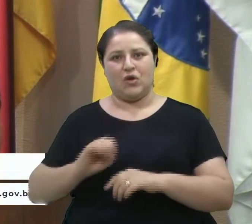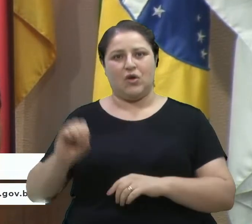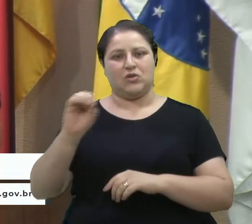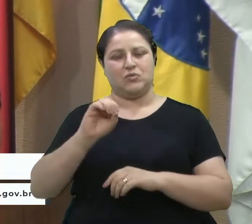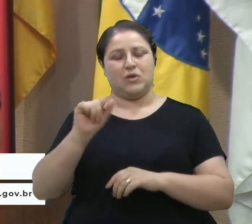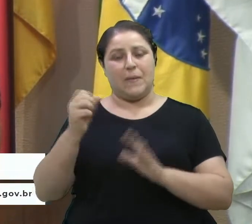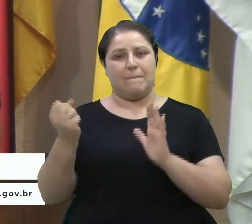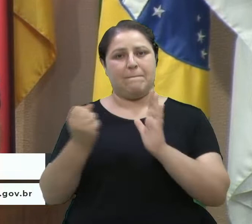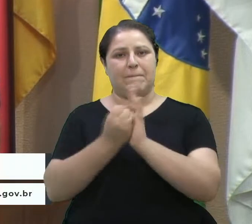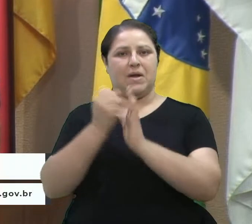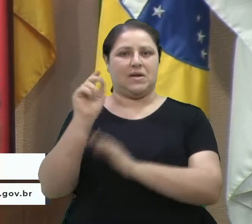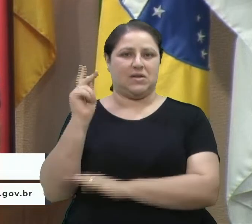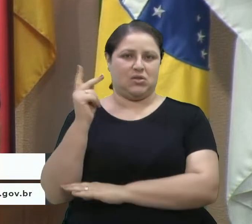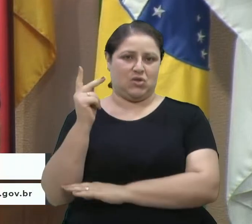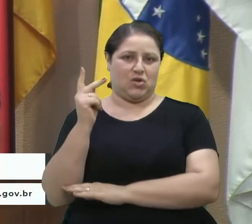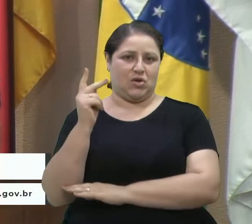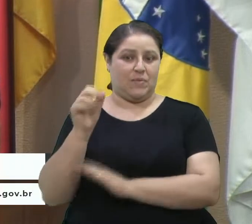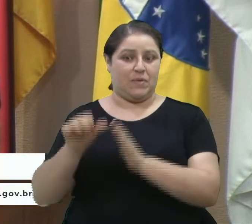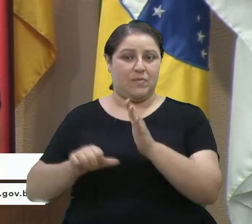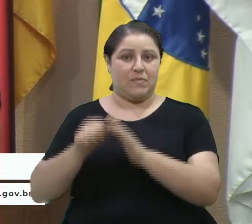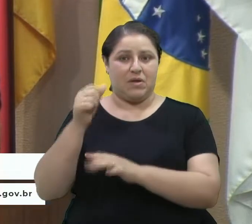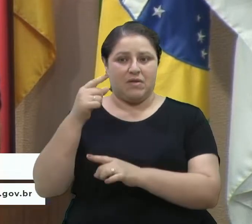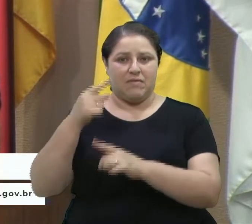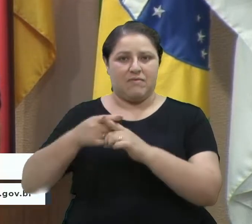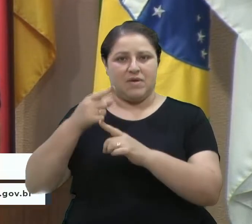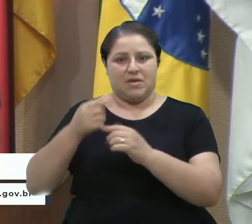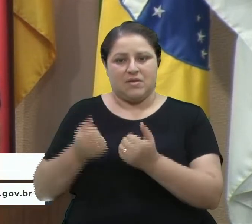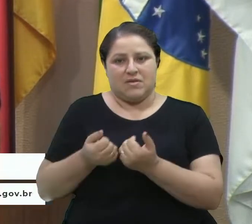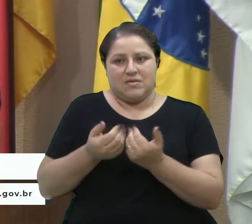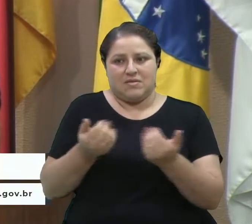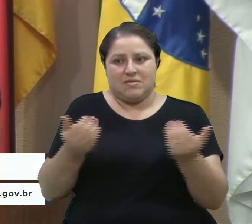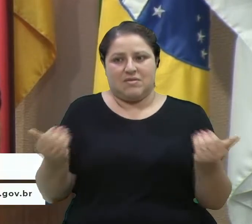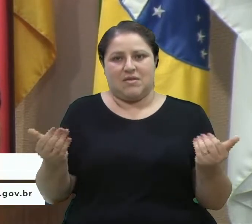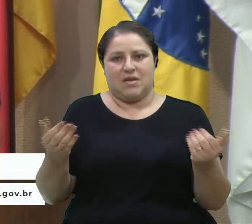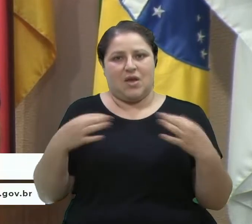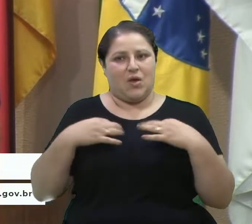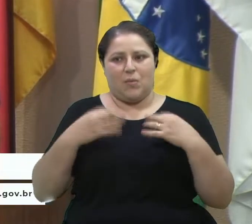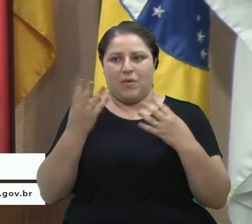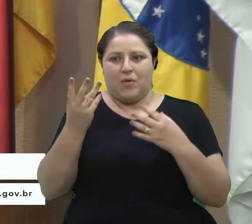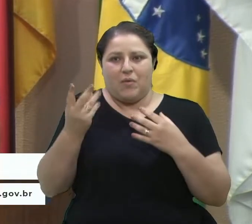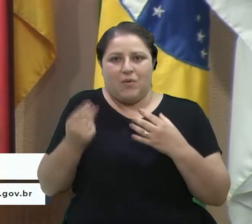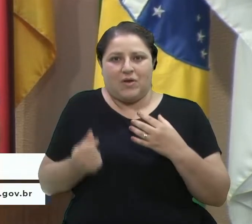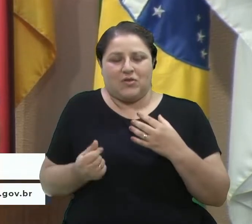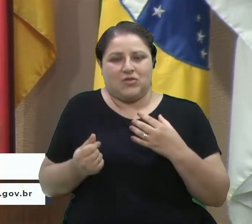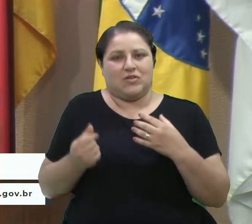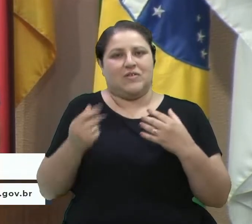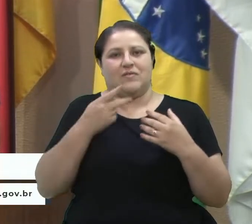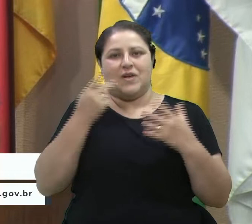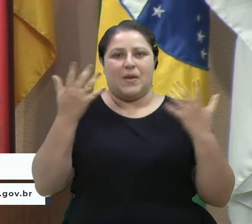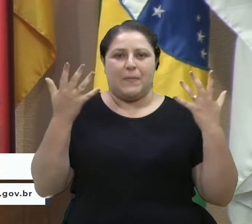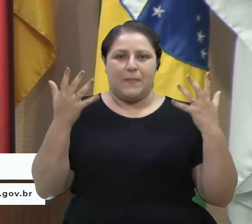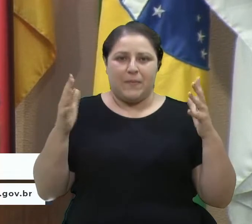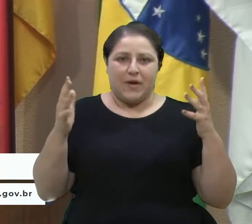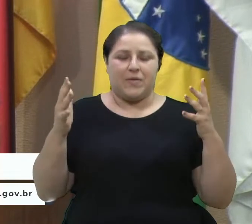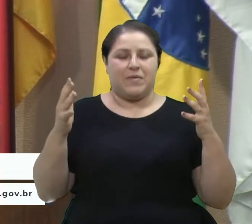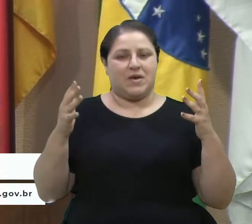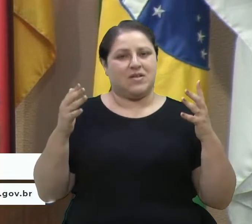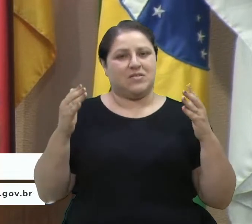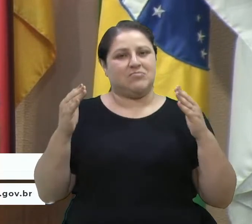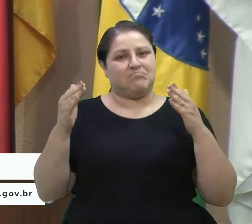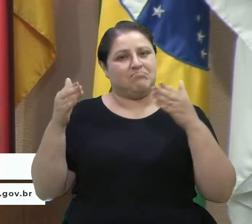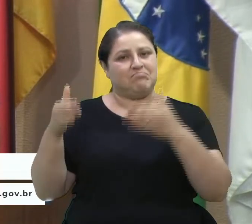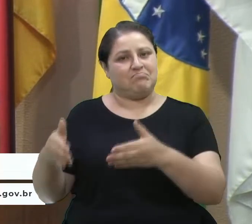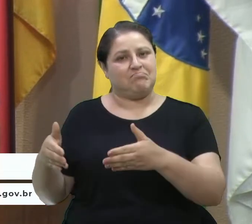história, é a primeira vez que estão entregando uma quantia assim de uniforme. Então, eu queria estar elogiando essa parte do